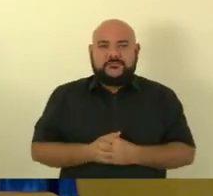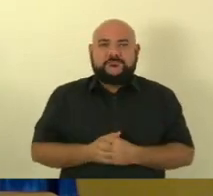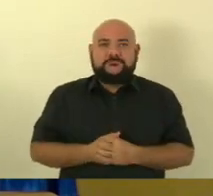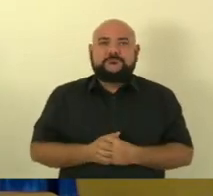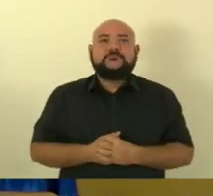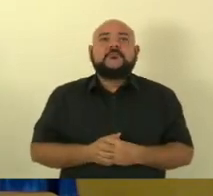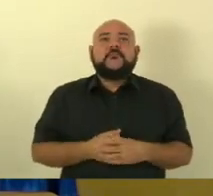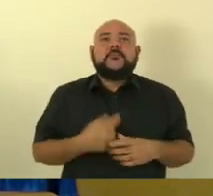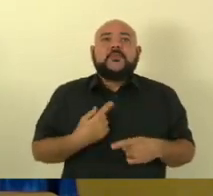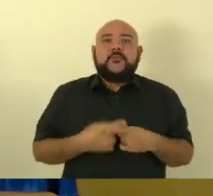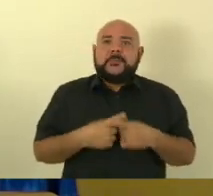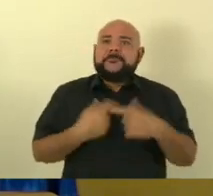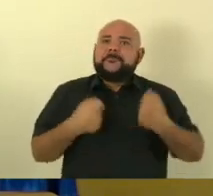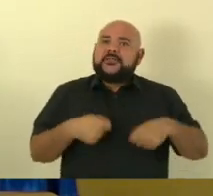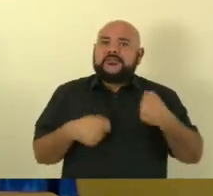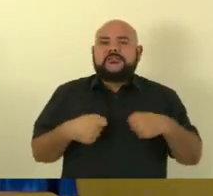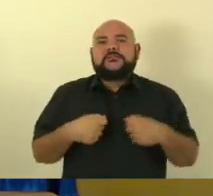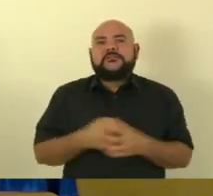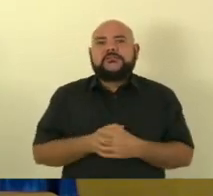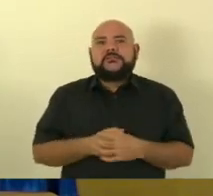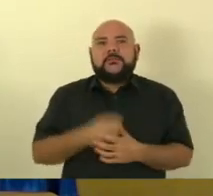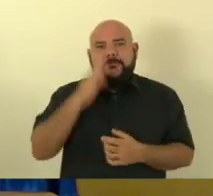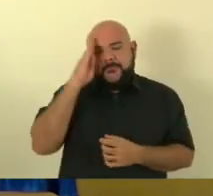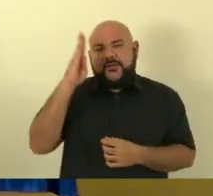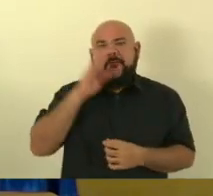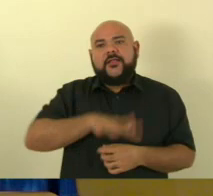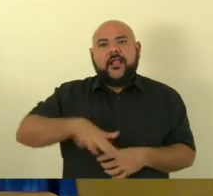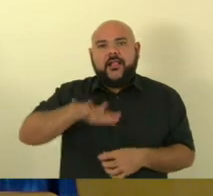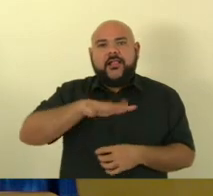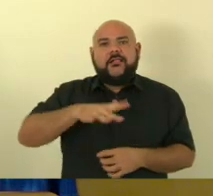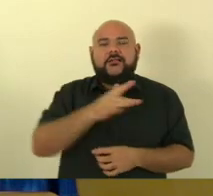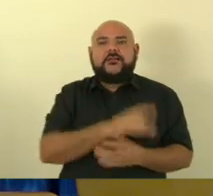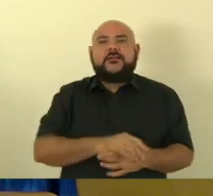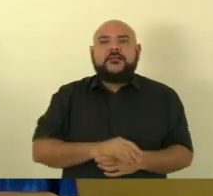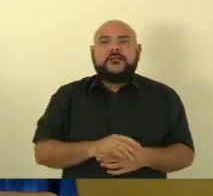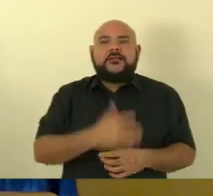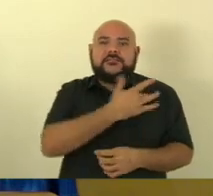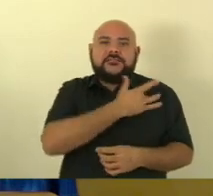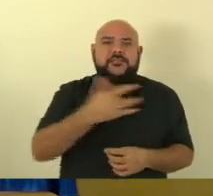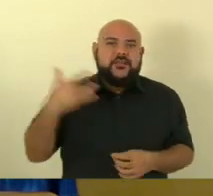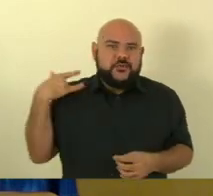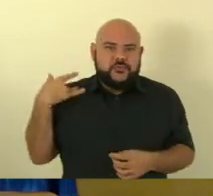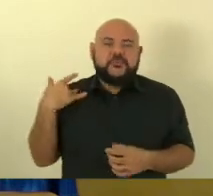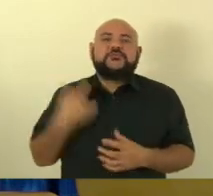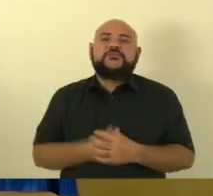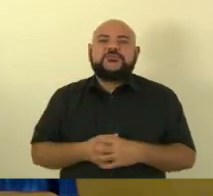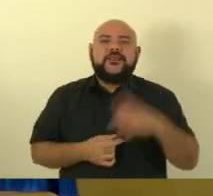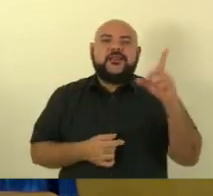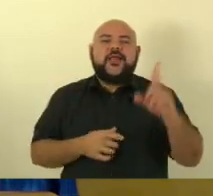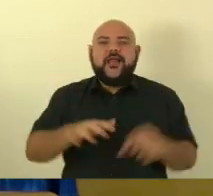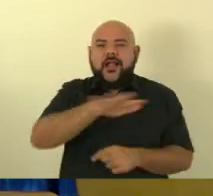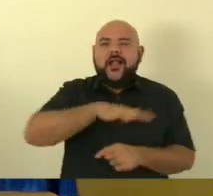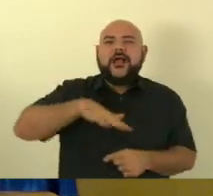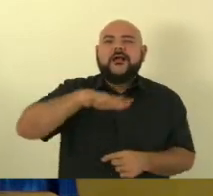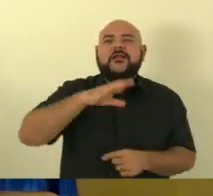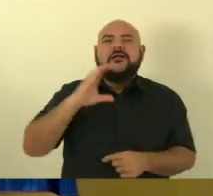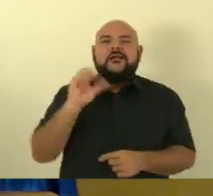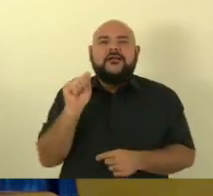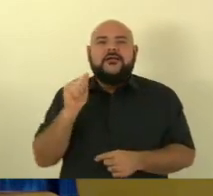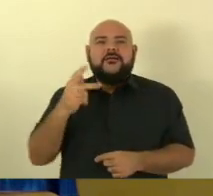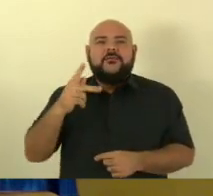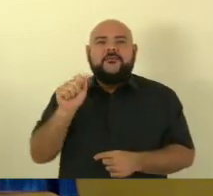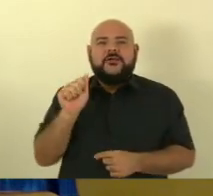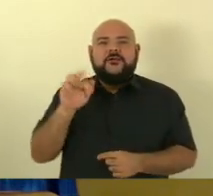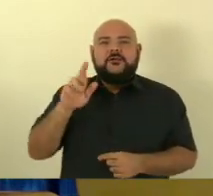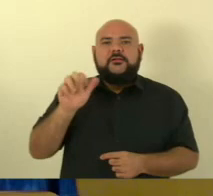saúde pública para toda a comunidade da região do Caparol Capixaba que possa ser